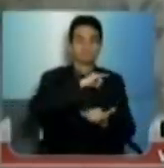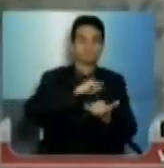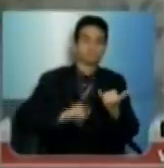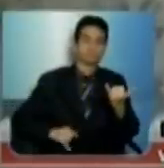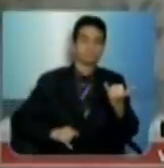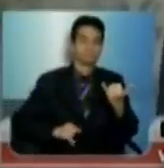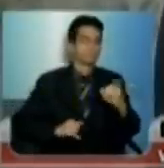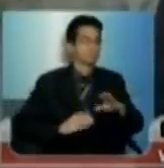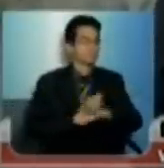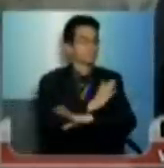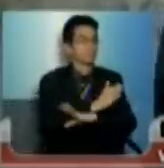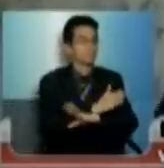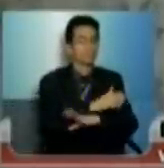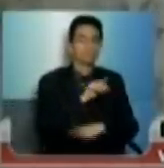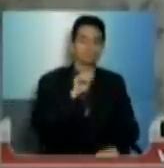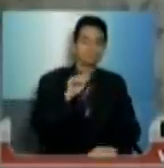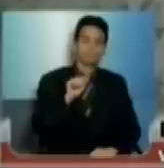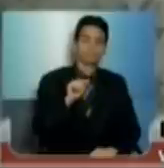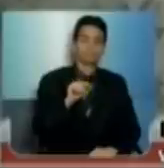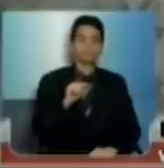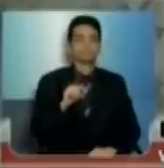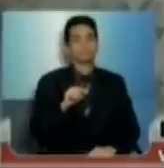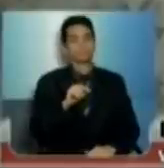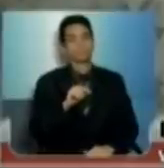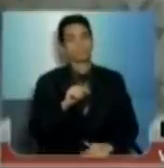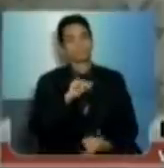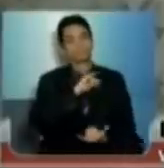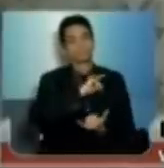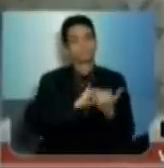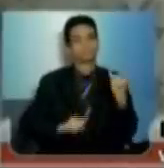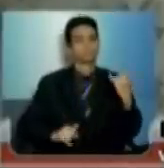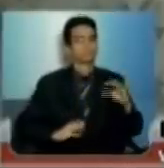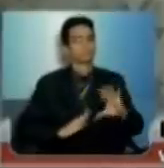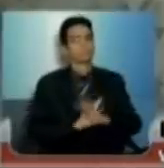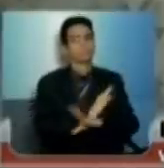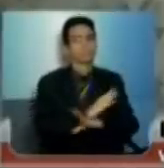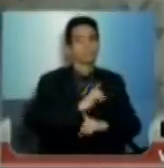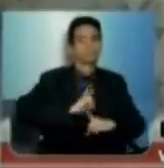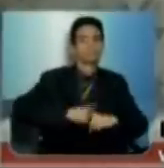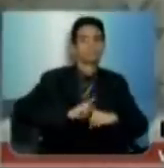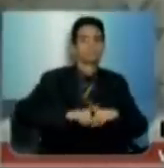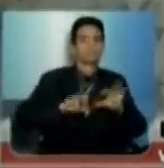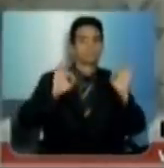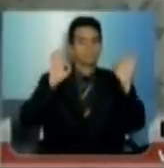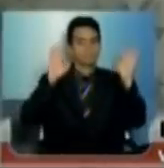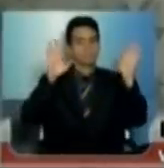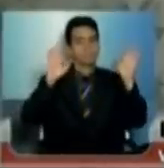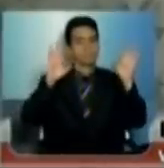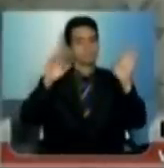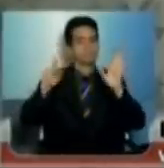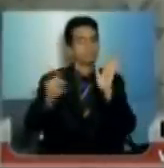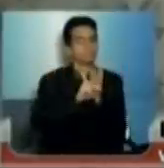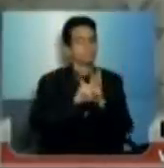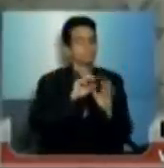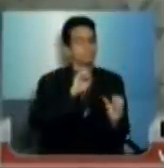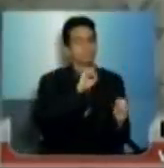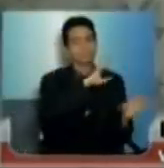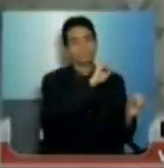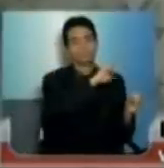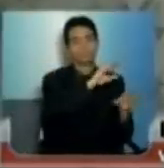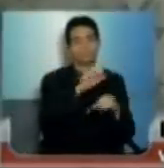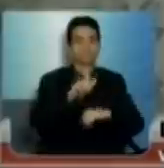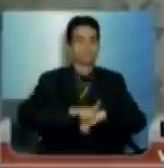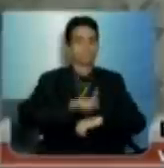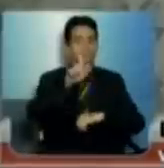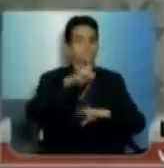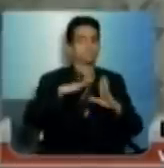entrada, o pagamento da meia entrada para os especialistas da educação, os